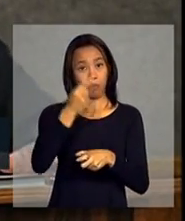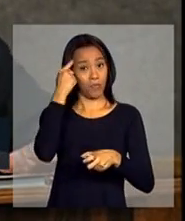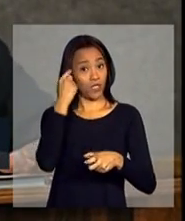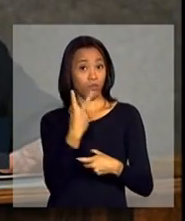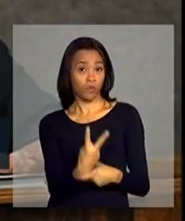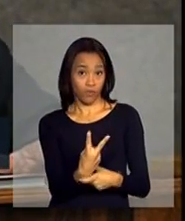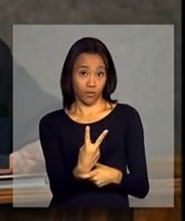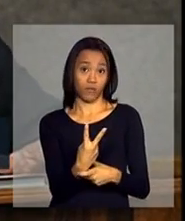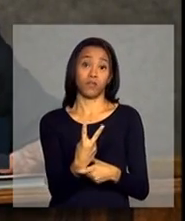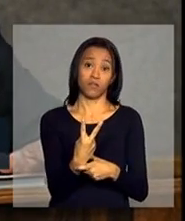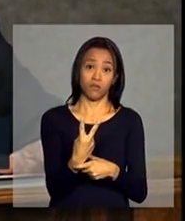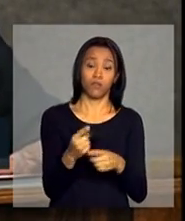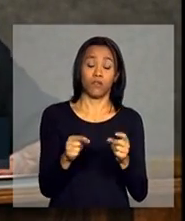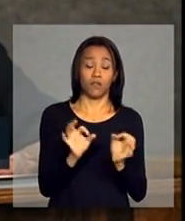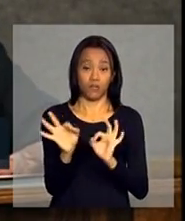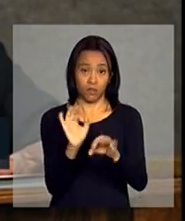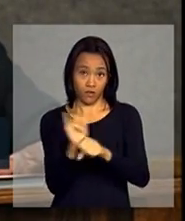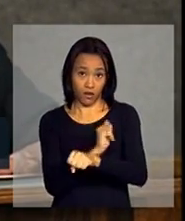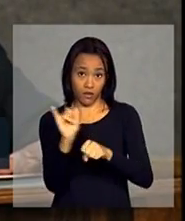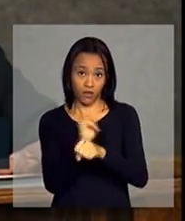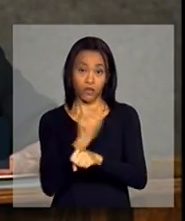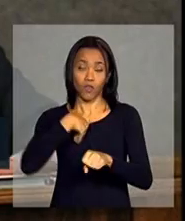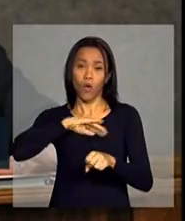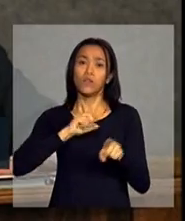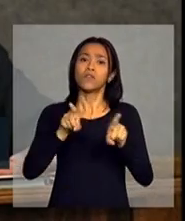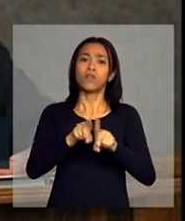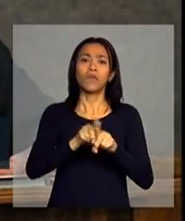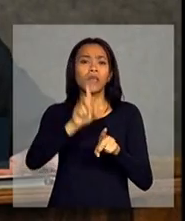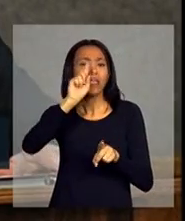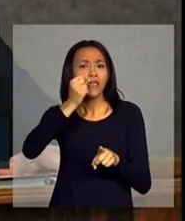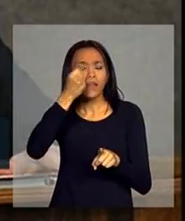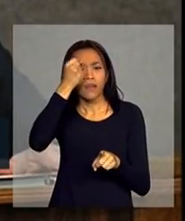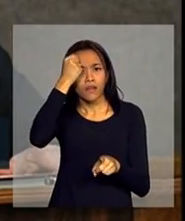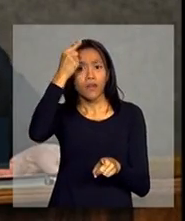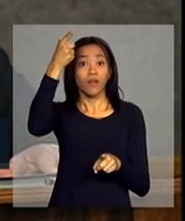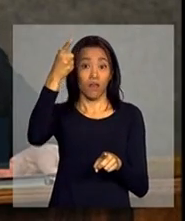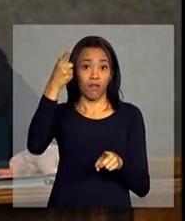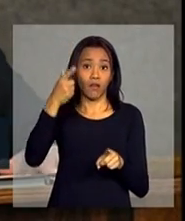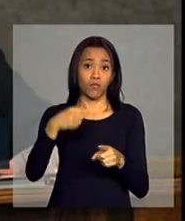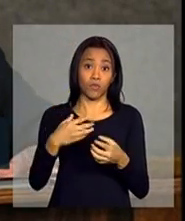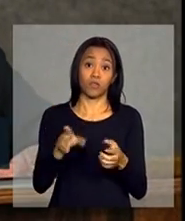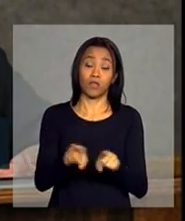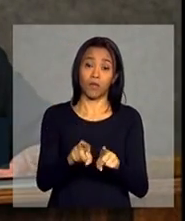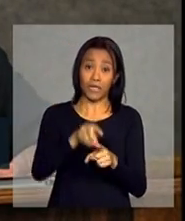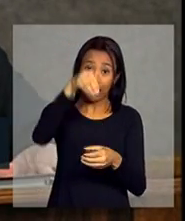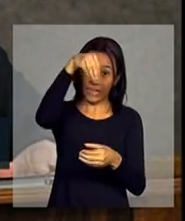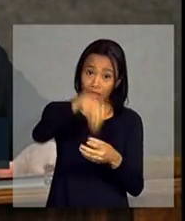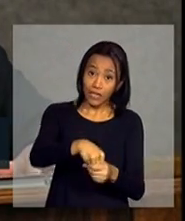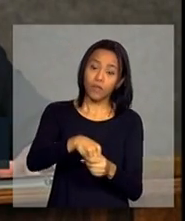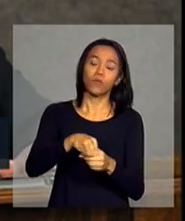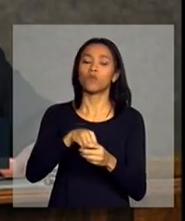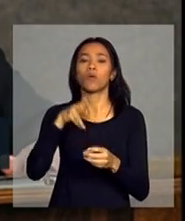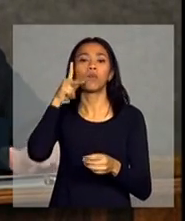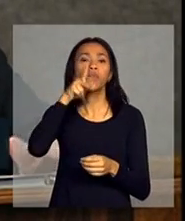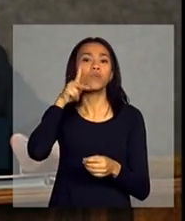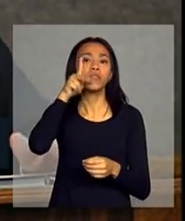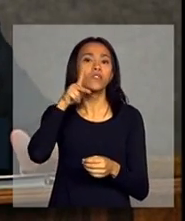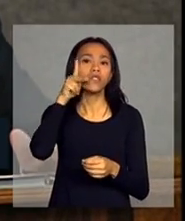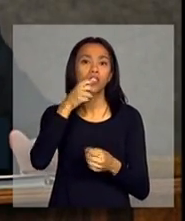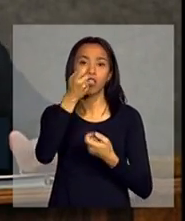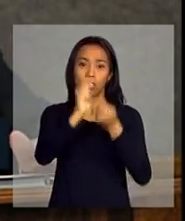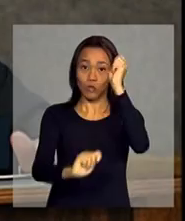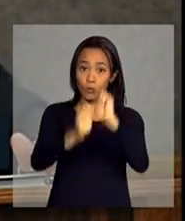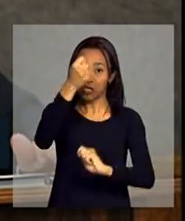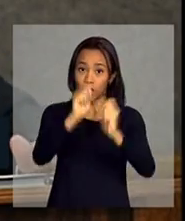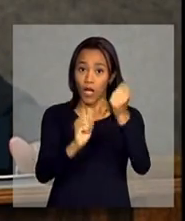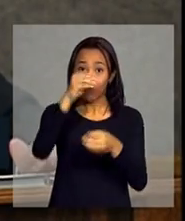tem essas duas janelas, a gente criou também, do ponto de vista vertical da política industrial, a parte de